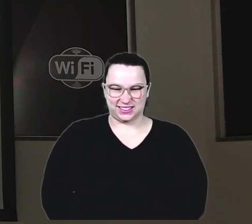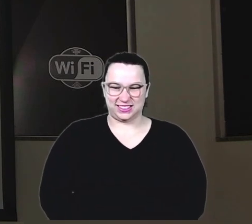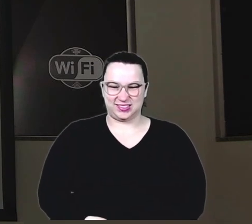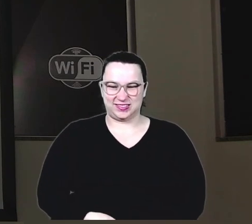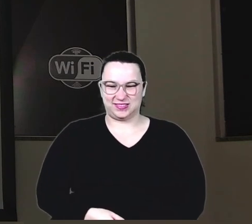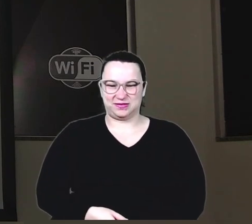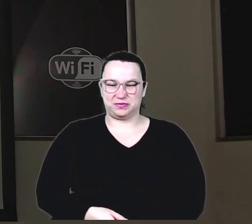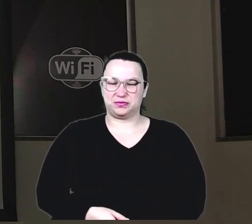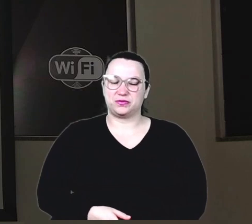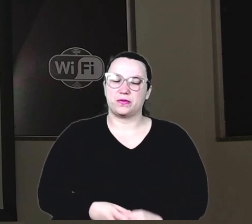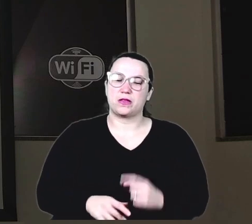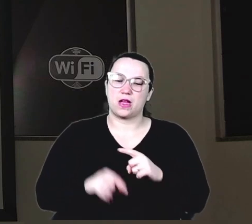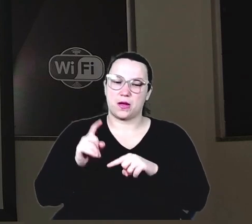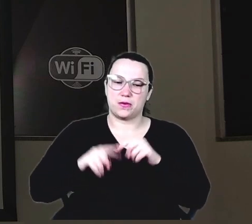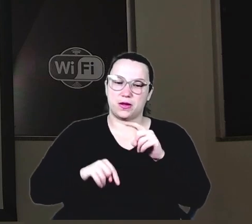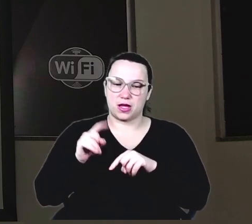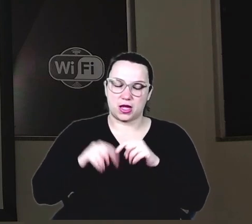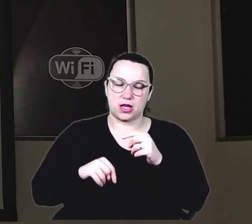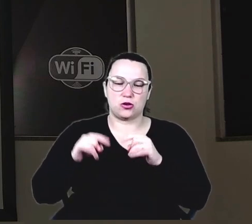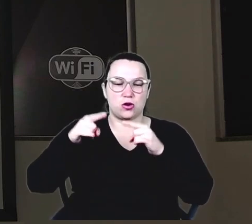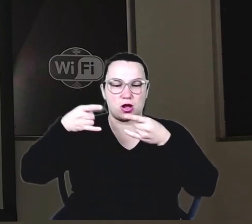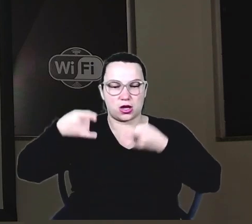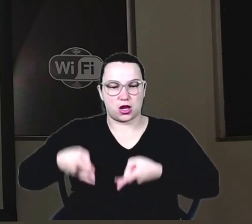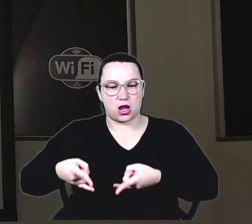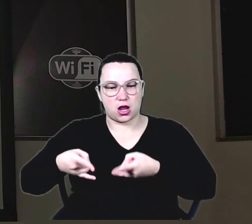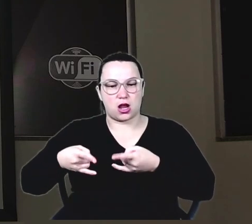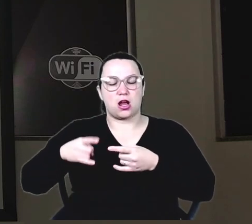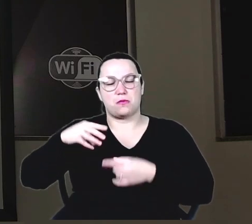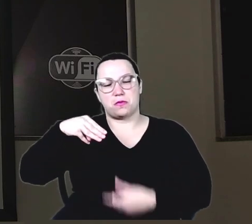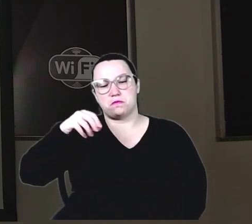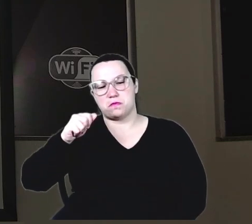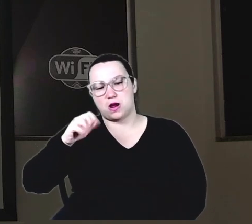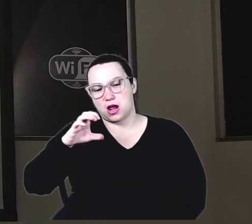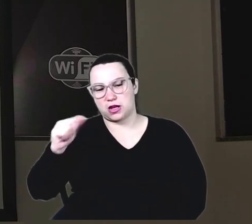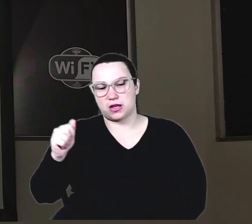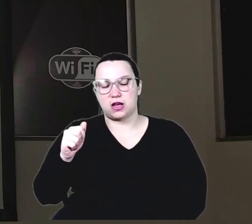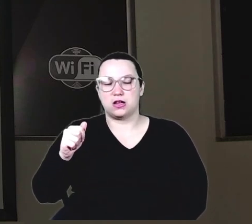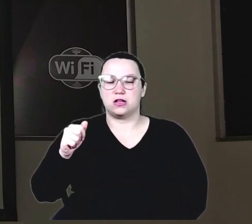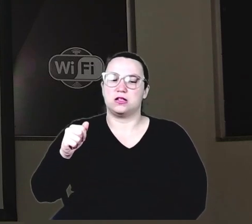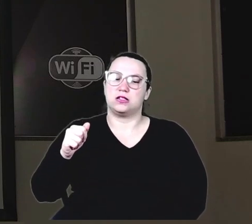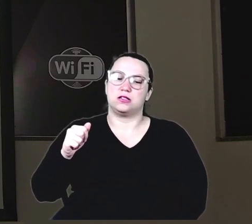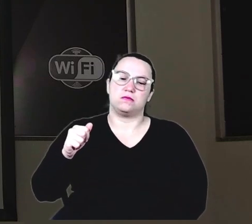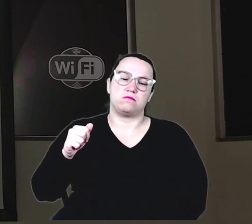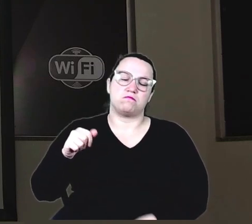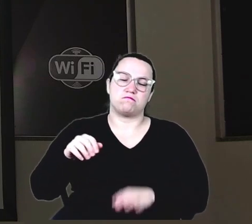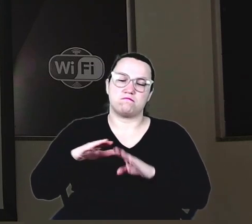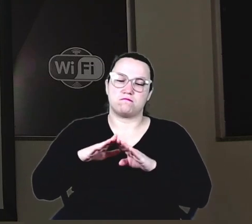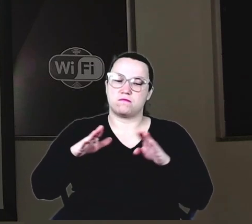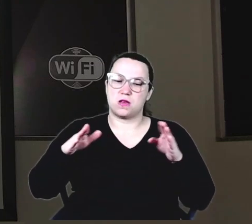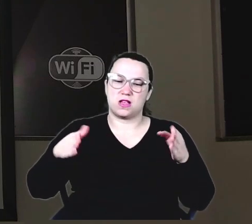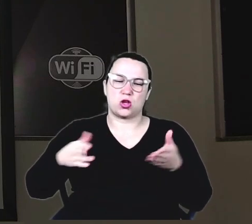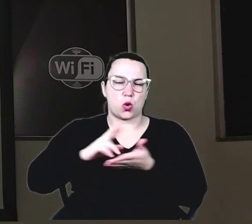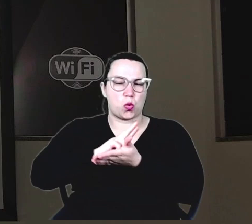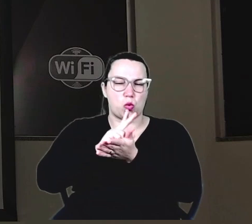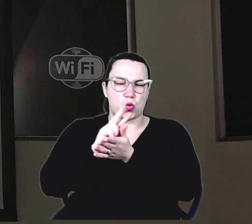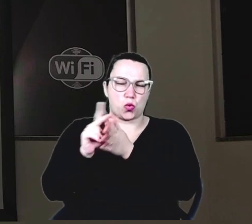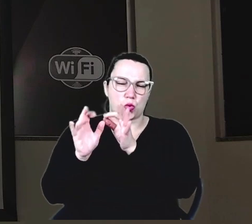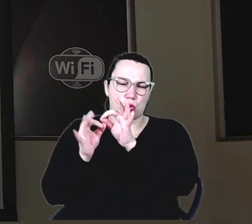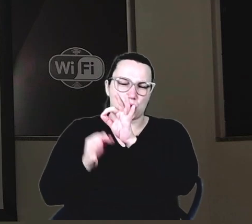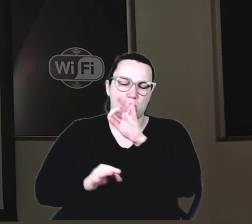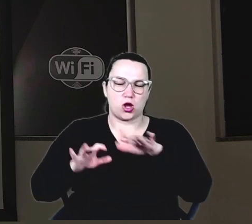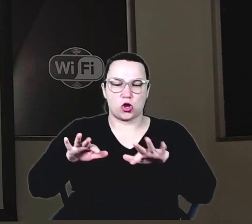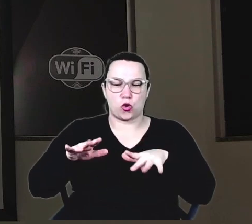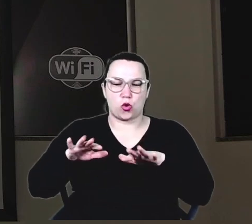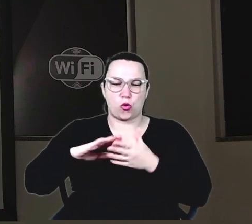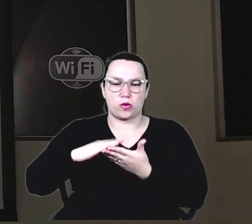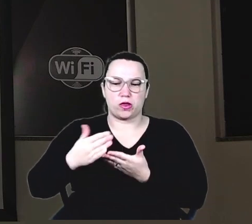Aparelho de fototerapia, cama, maca, cama elétrica, mesa de... Olha a quantidade. Tem computadores, tem impressora,